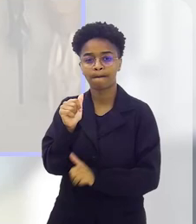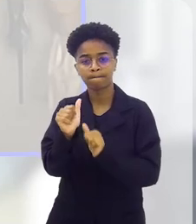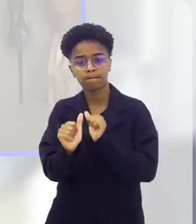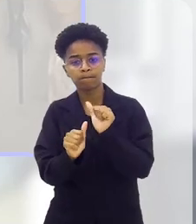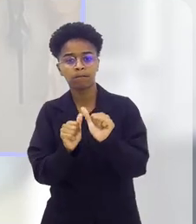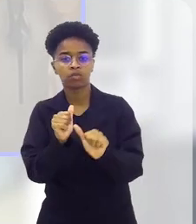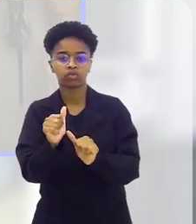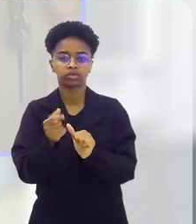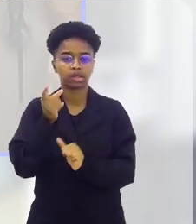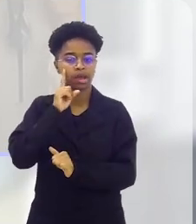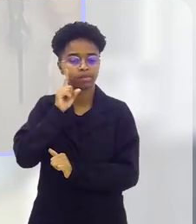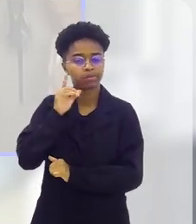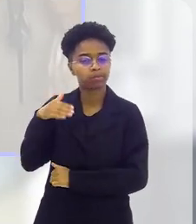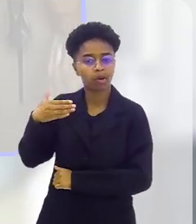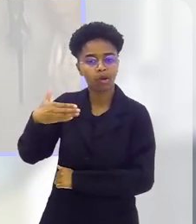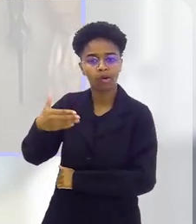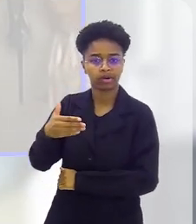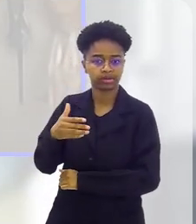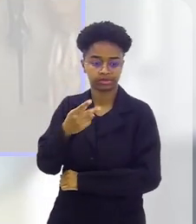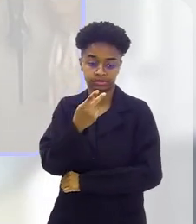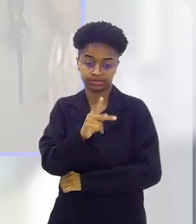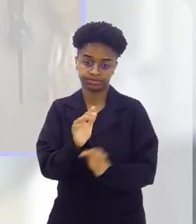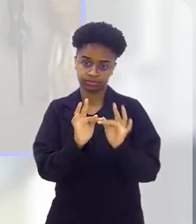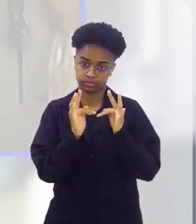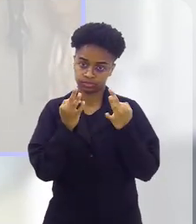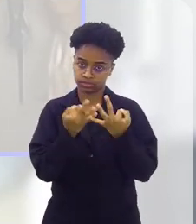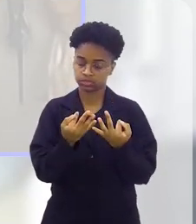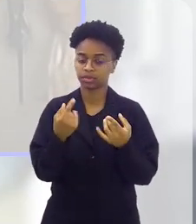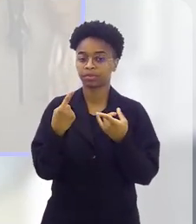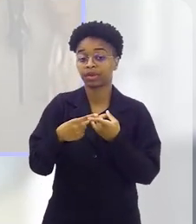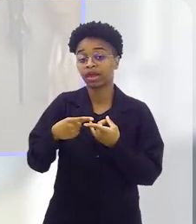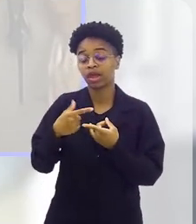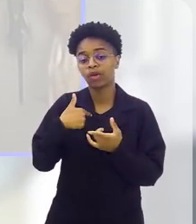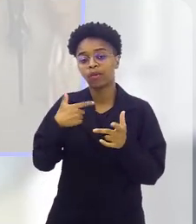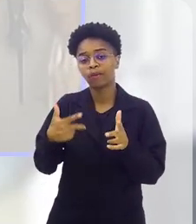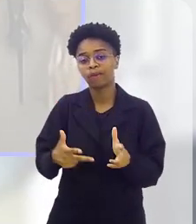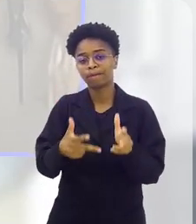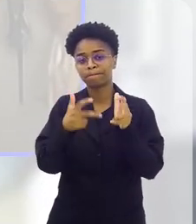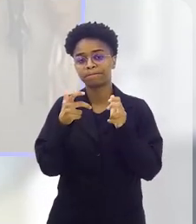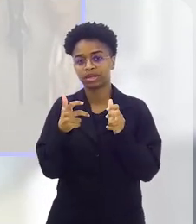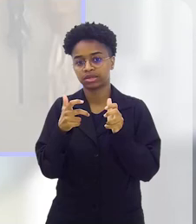mudar um pouquinho a rotina da família, porque eu vejo muito,